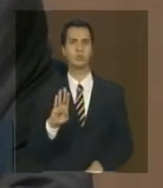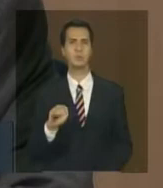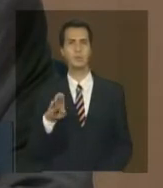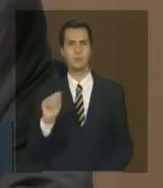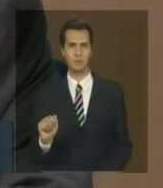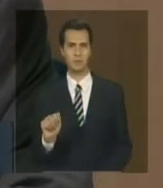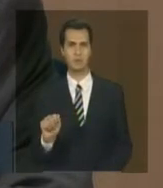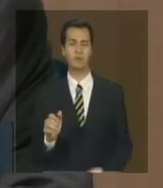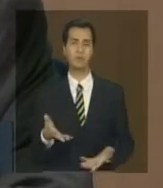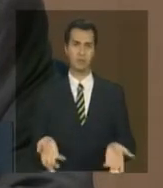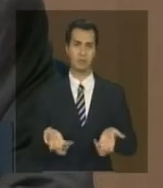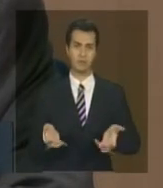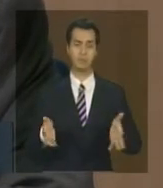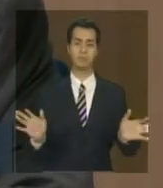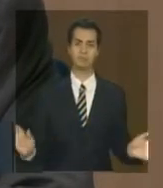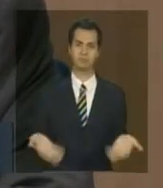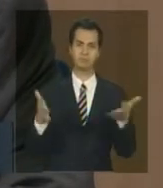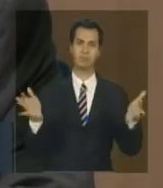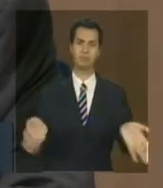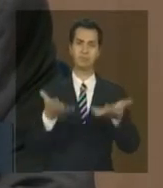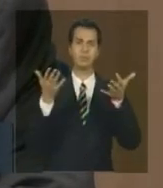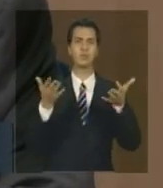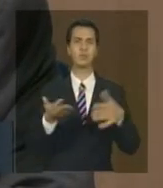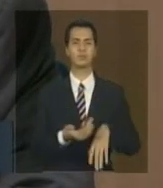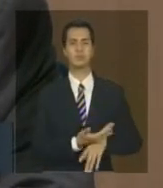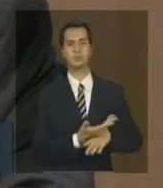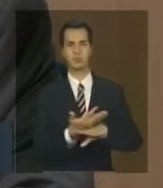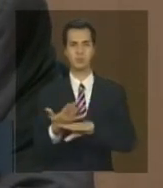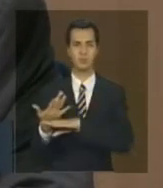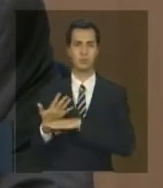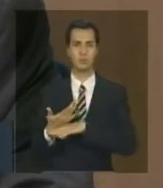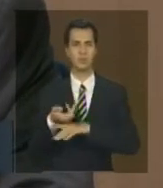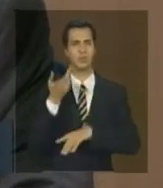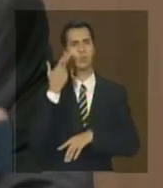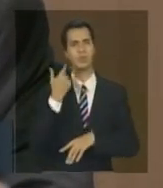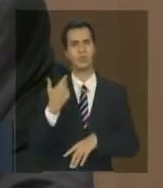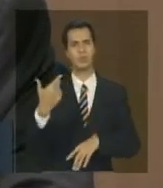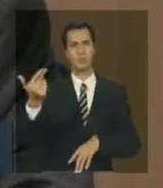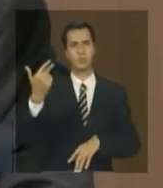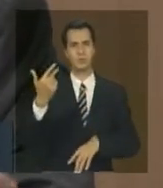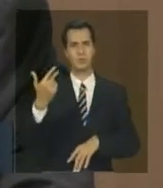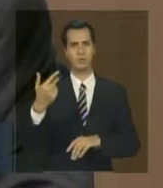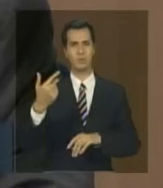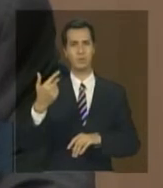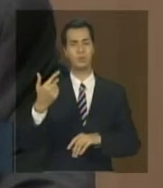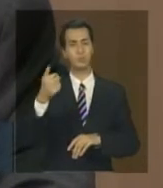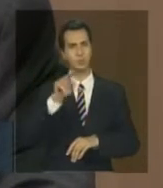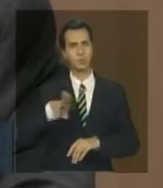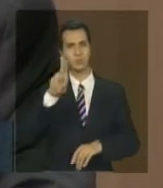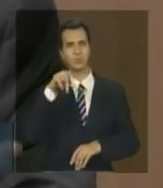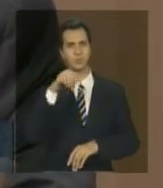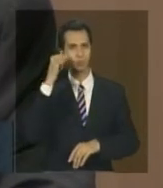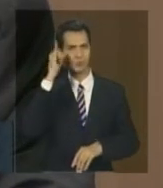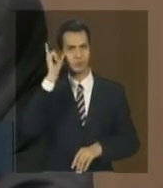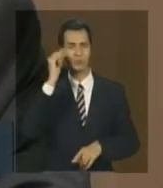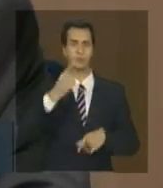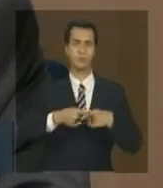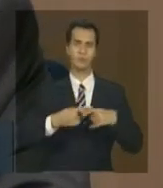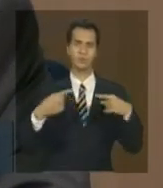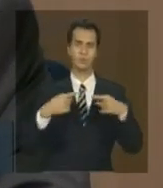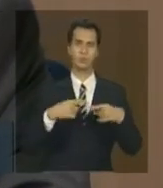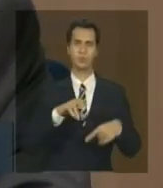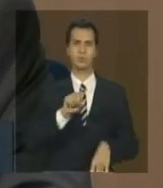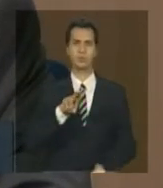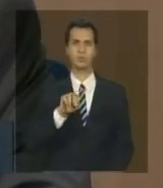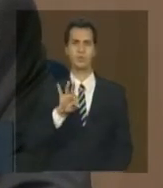estimular o manejo de pastagens nativas no Pampa como uma forma mais sustentável de